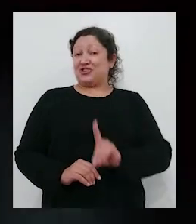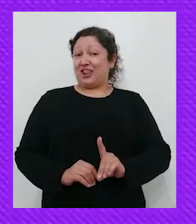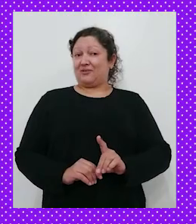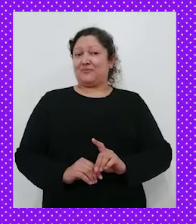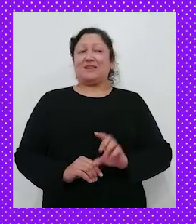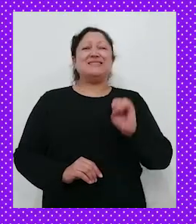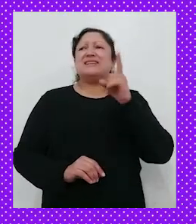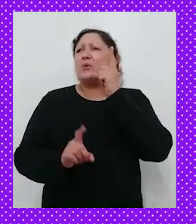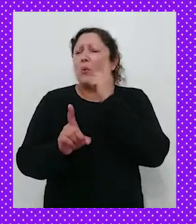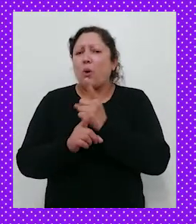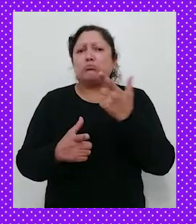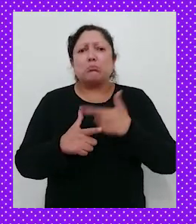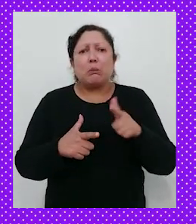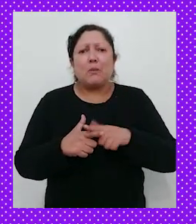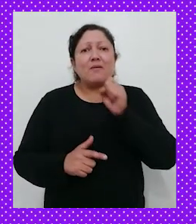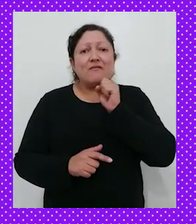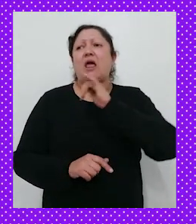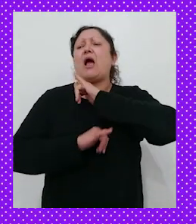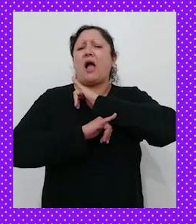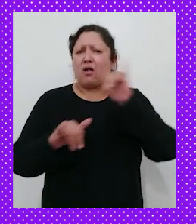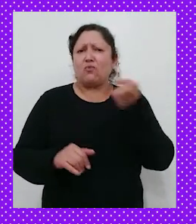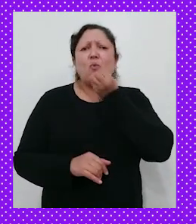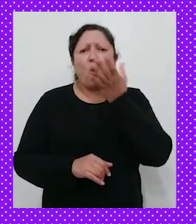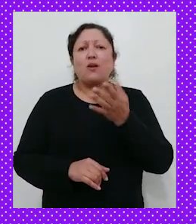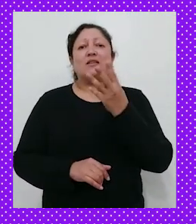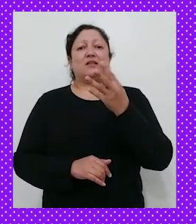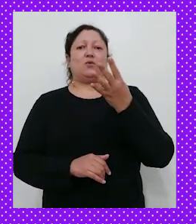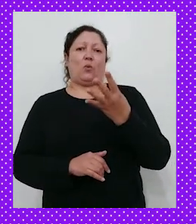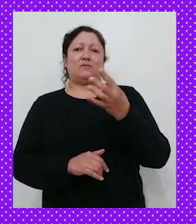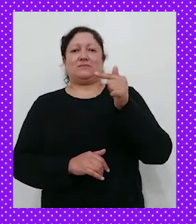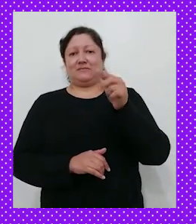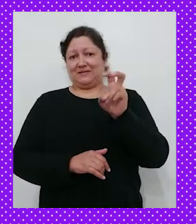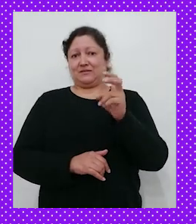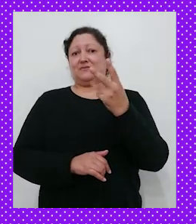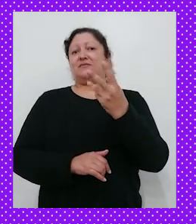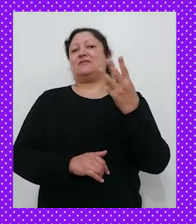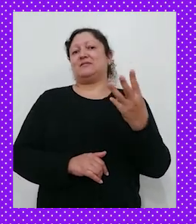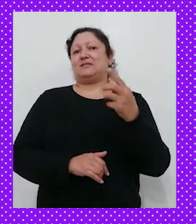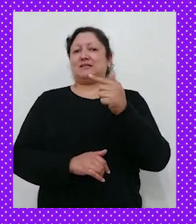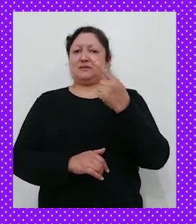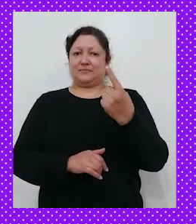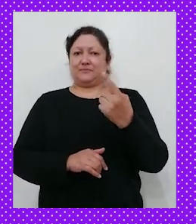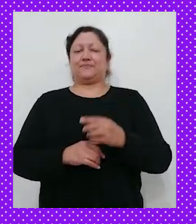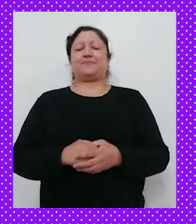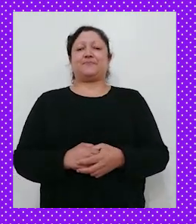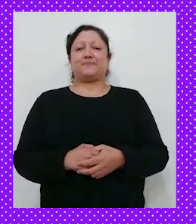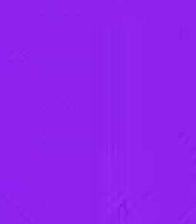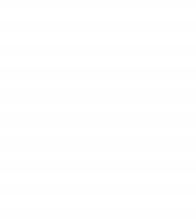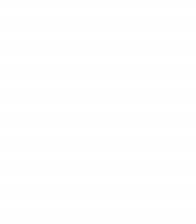direito. Caso identifique alguma situação, denuncie 3475-2371.